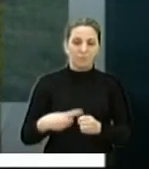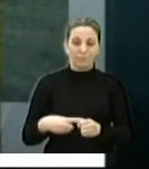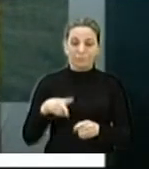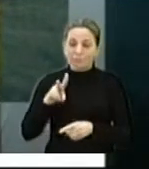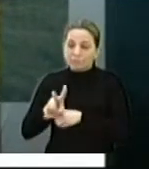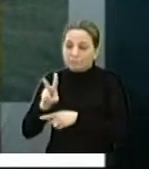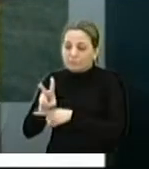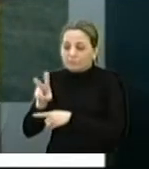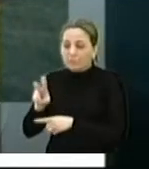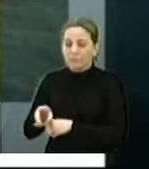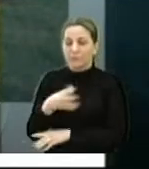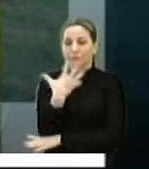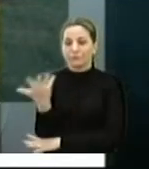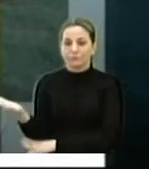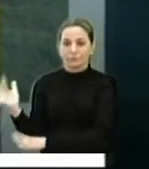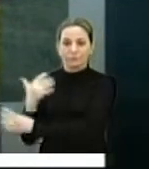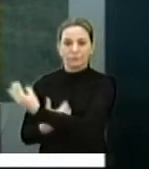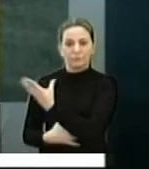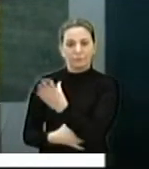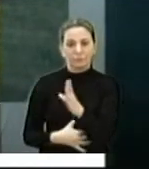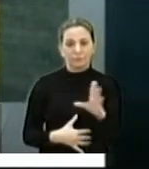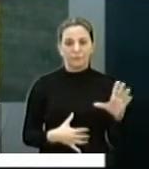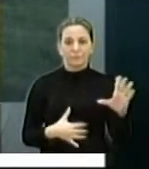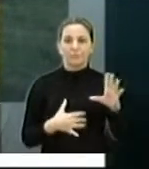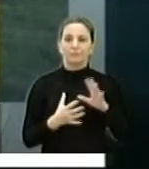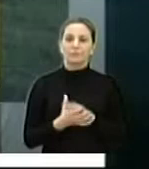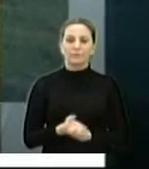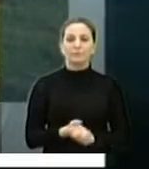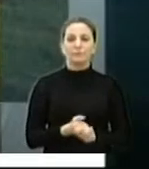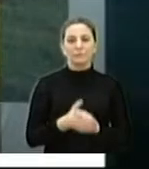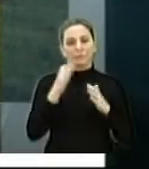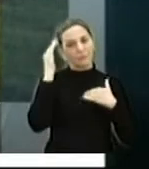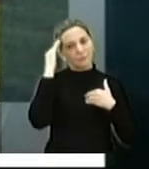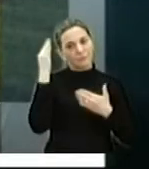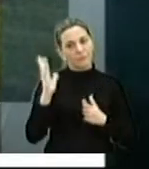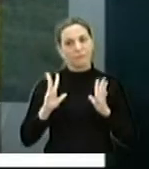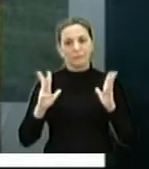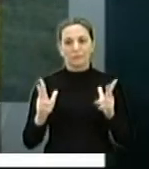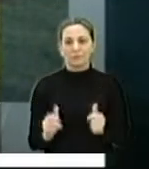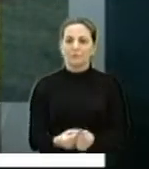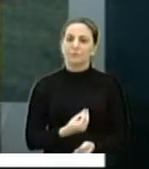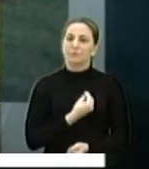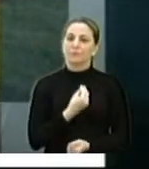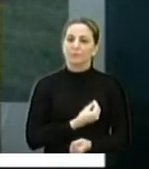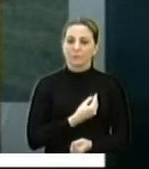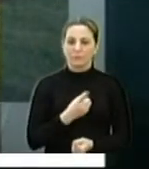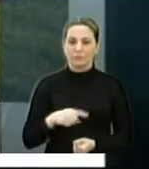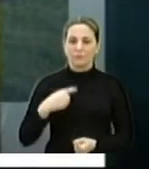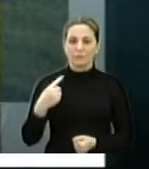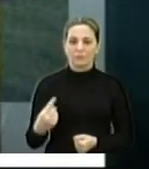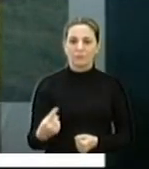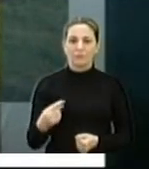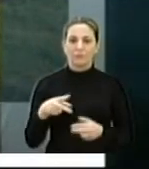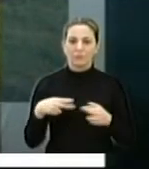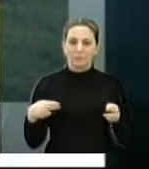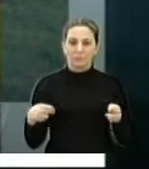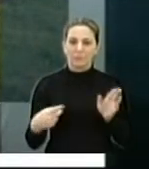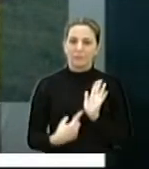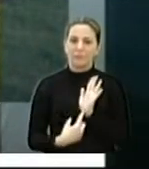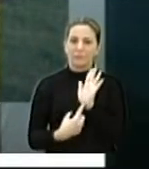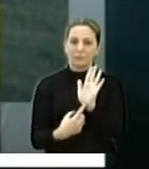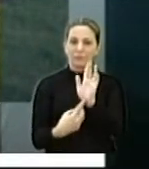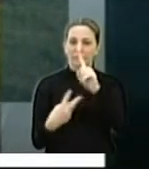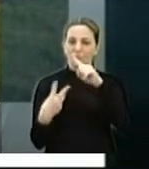da praça. Então quero agradecer aí todos que participaram. A outra questão que eu quero colocar hoje